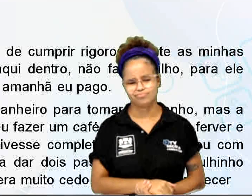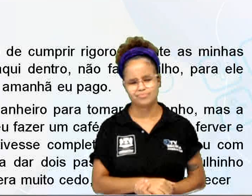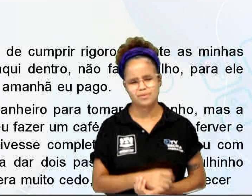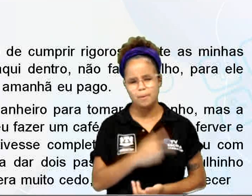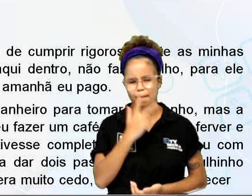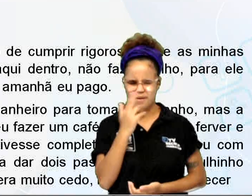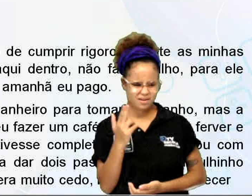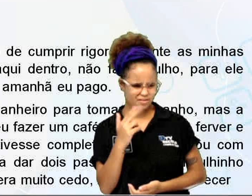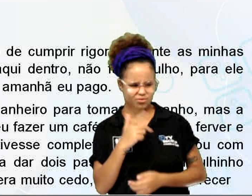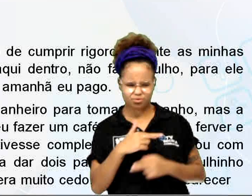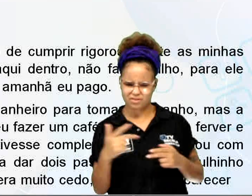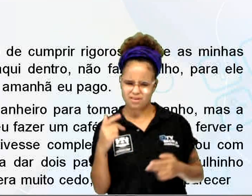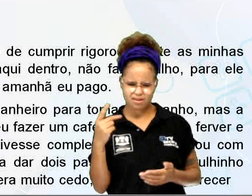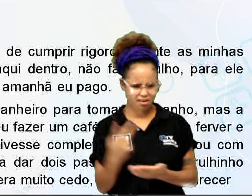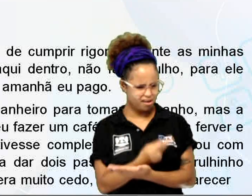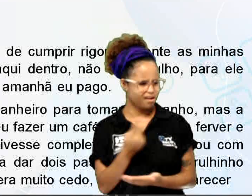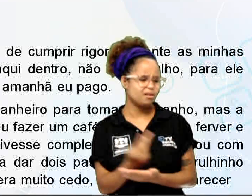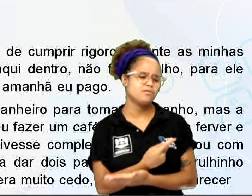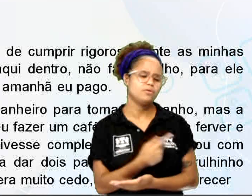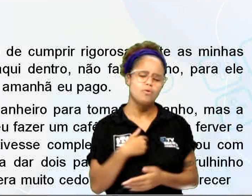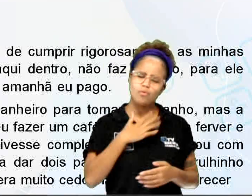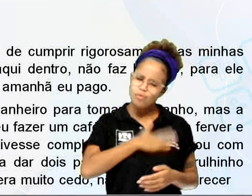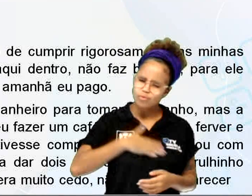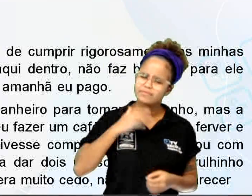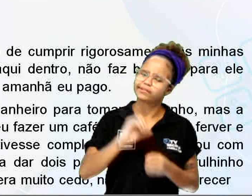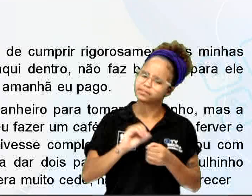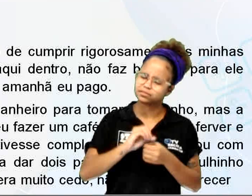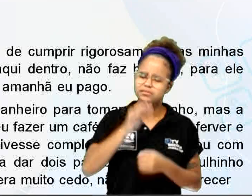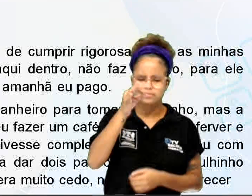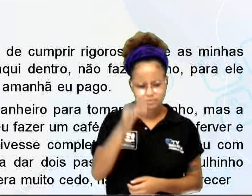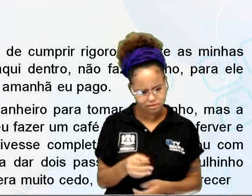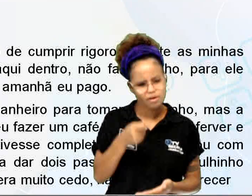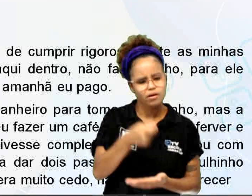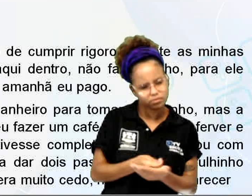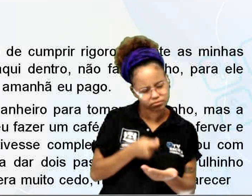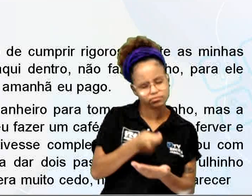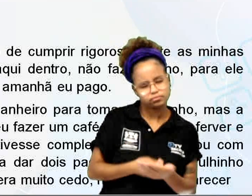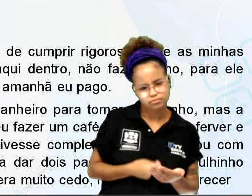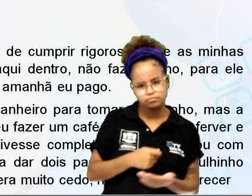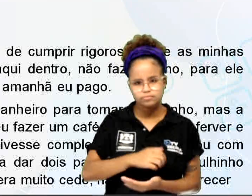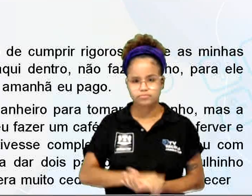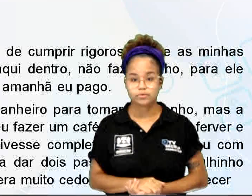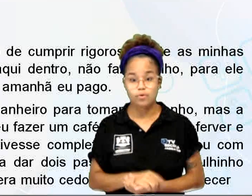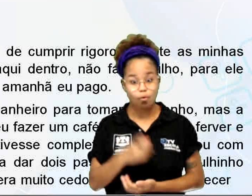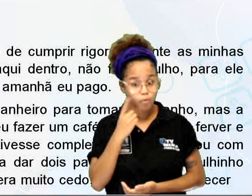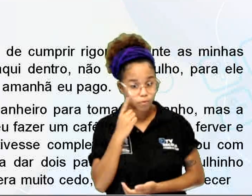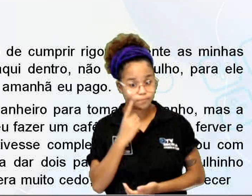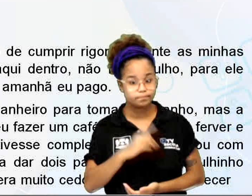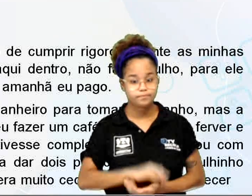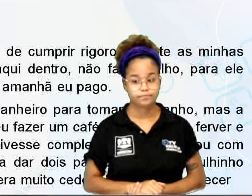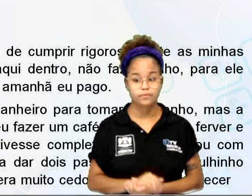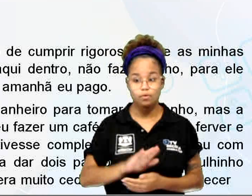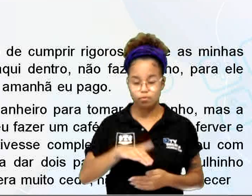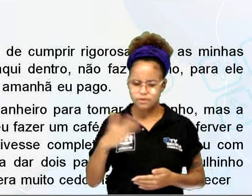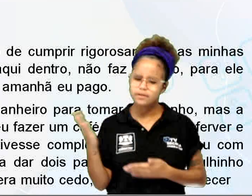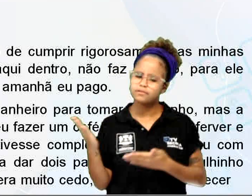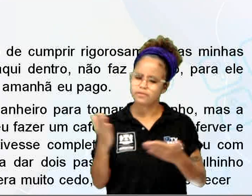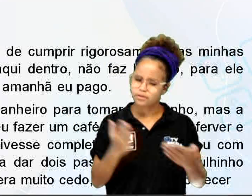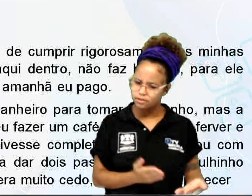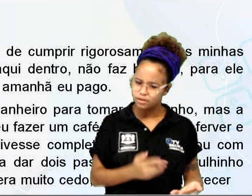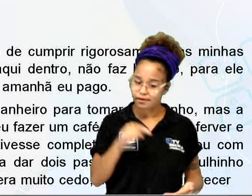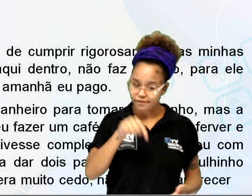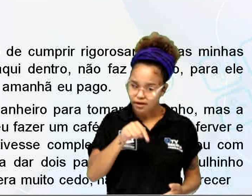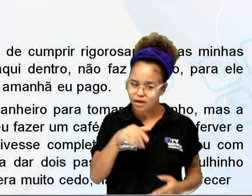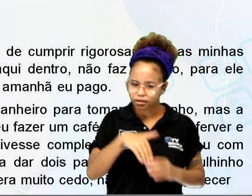ar de vigarice. Gosto de cumprir rigorosamente as minhas obrigações. Escuta, Quando ele vier, a gente